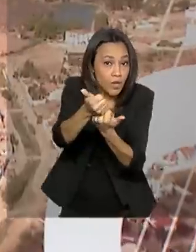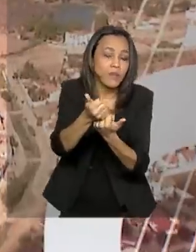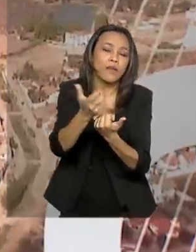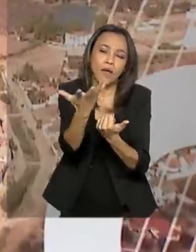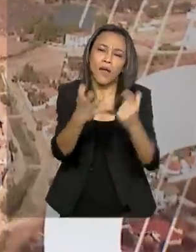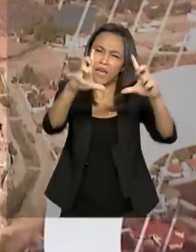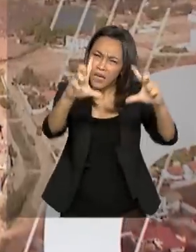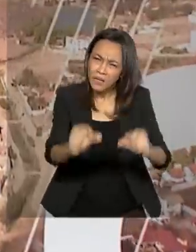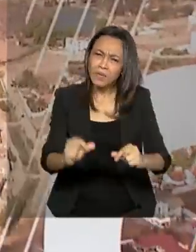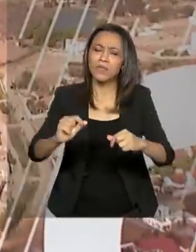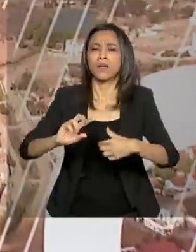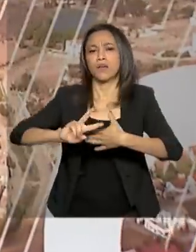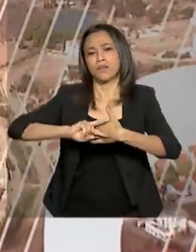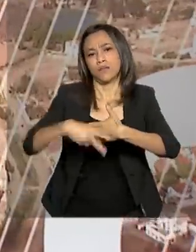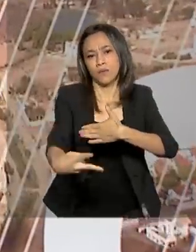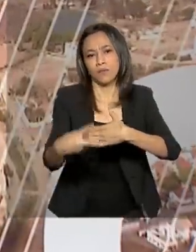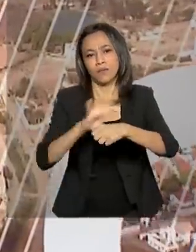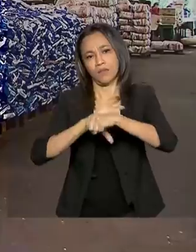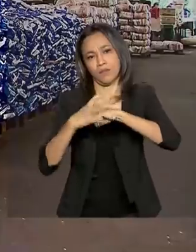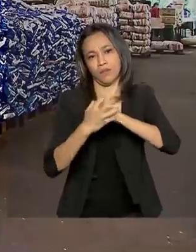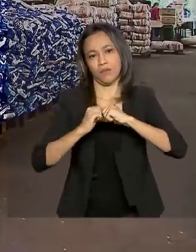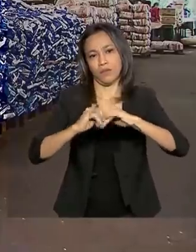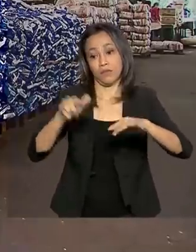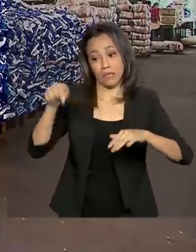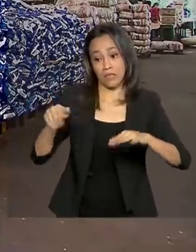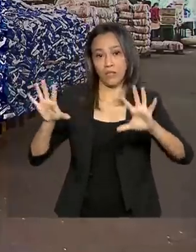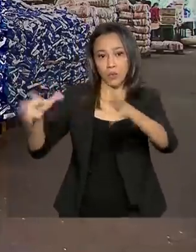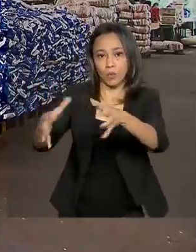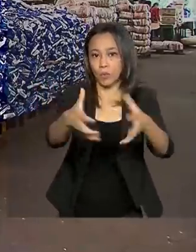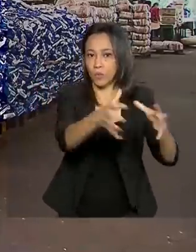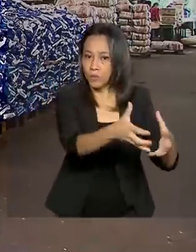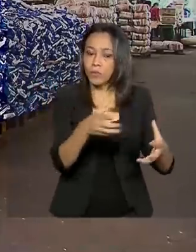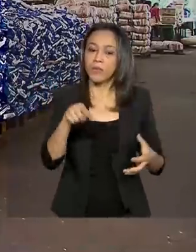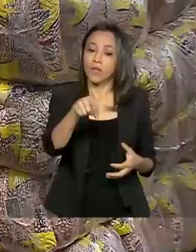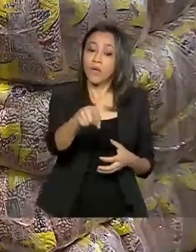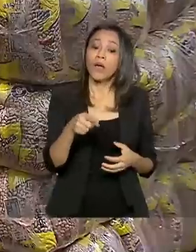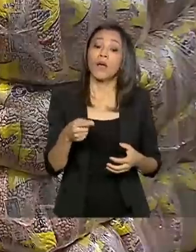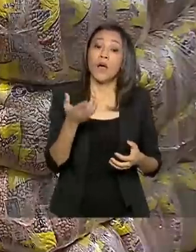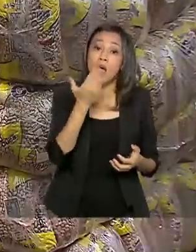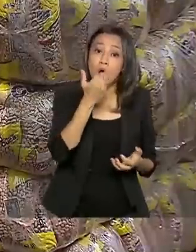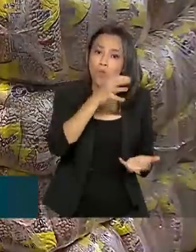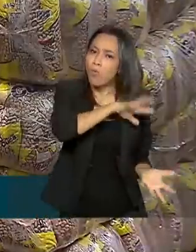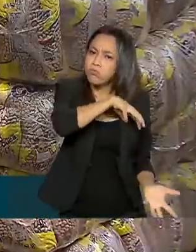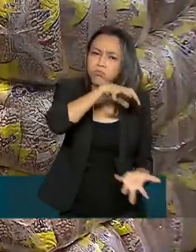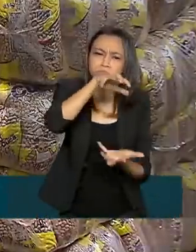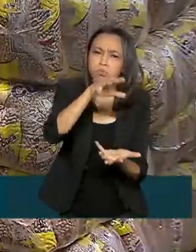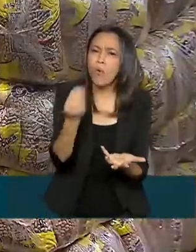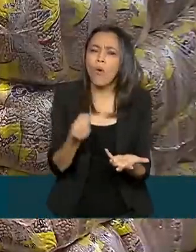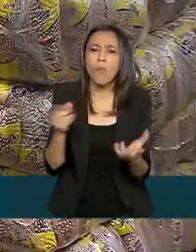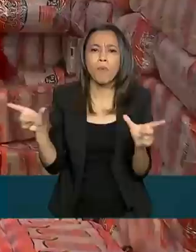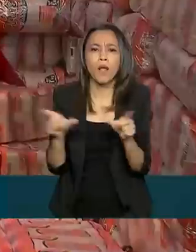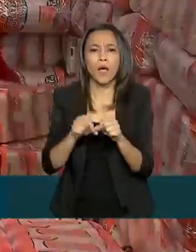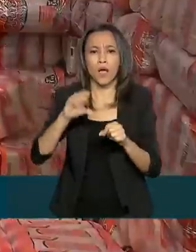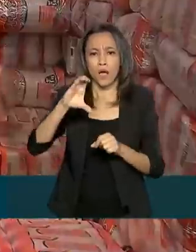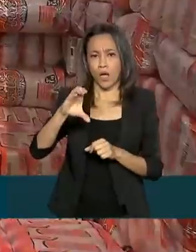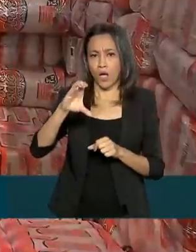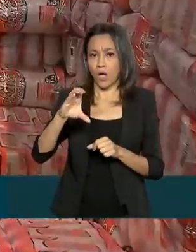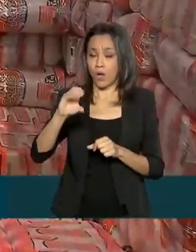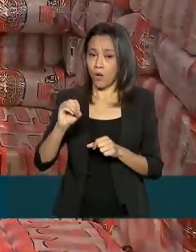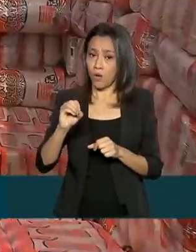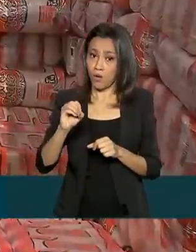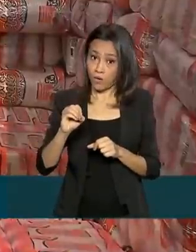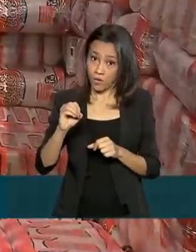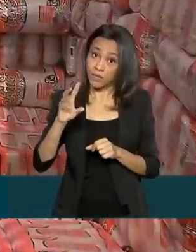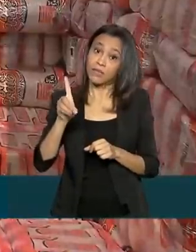novo coronavírus nessas comunidades. Os alimentos foram adquiridos pela Companhia Nacional de Abastecimento com recursos